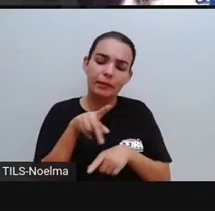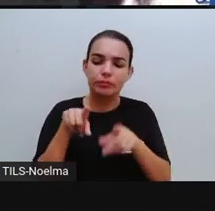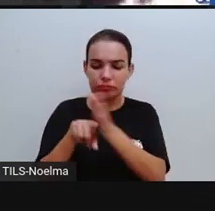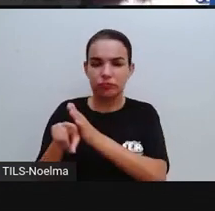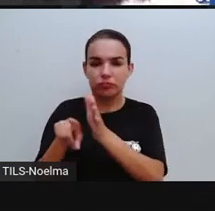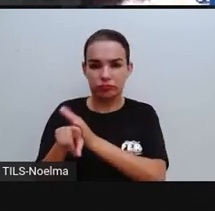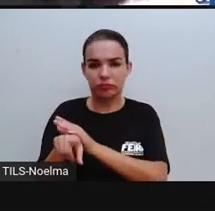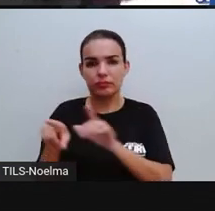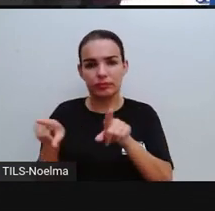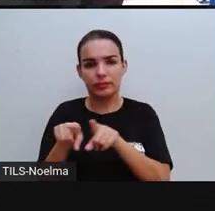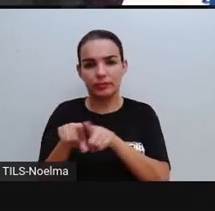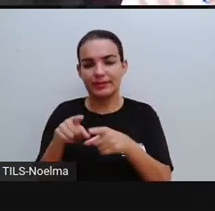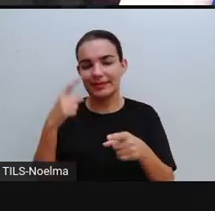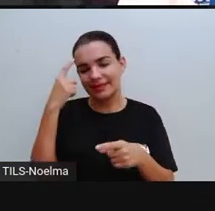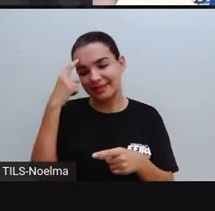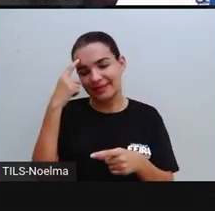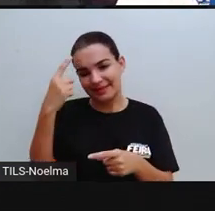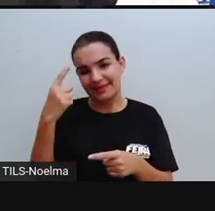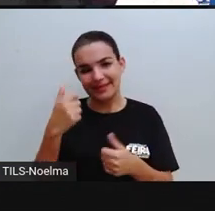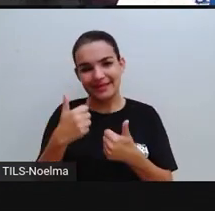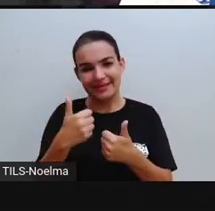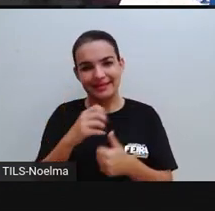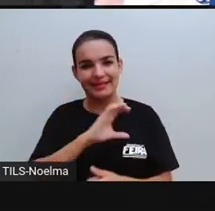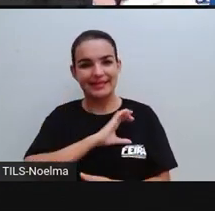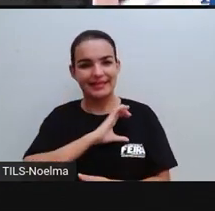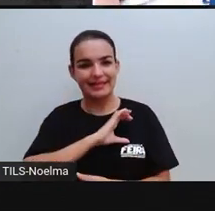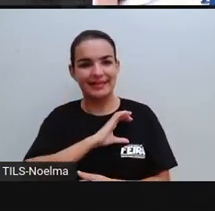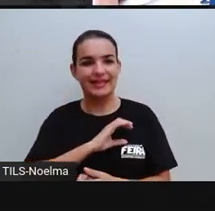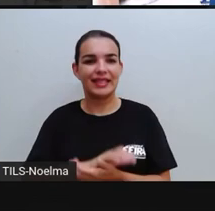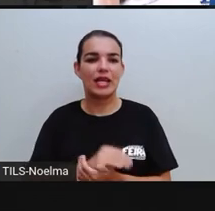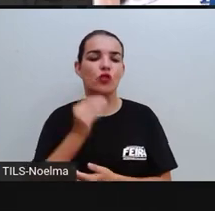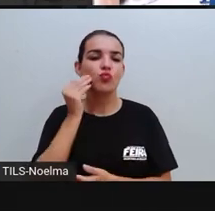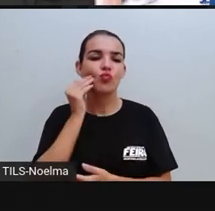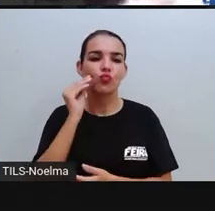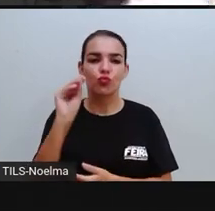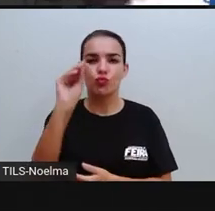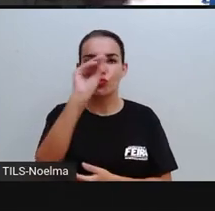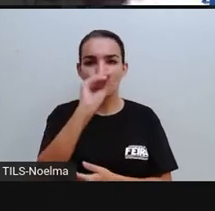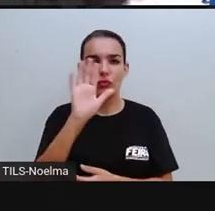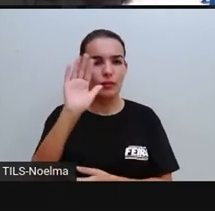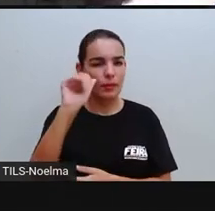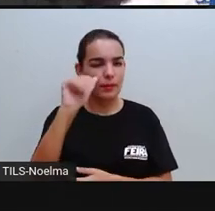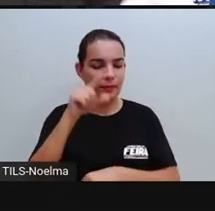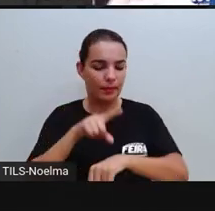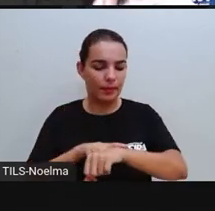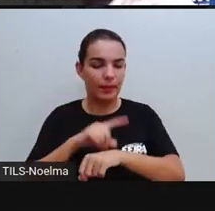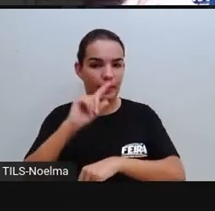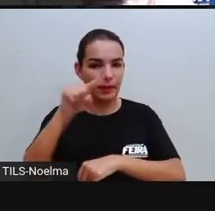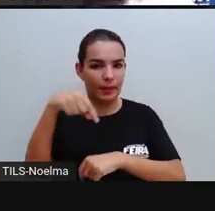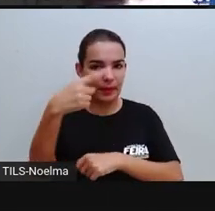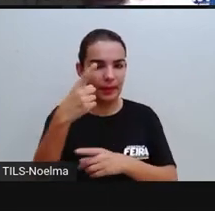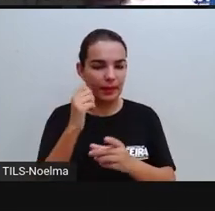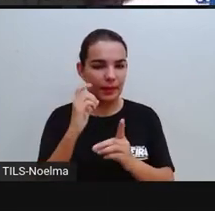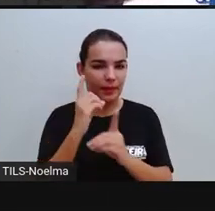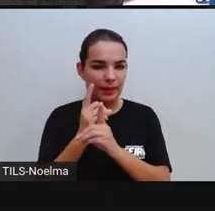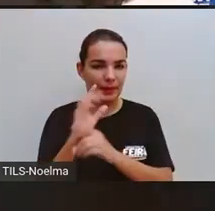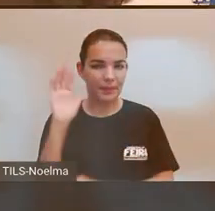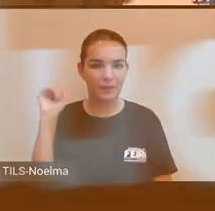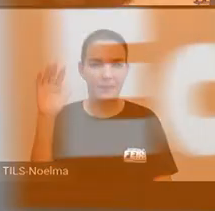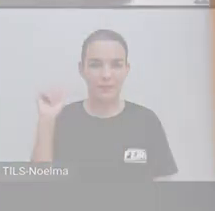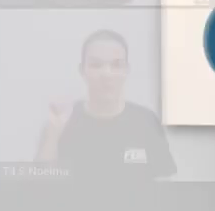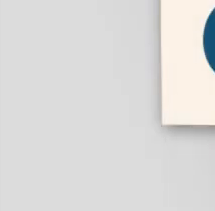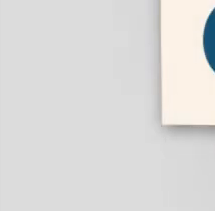também ideias com os coleguinhas, tá certo? Então, um beijo, até a próxima aula, tchau, tchau!